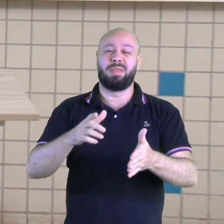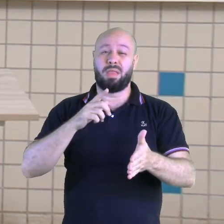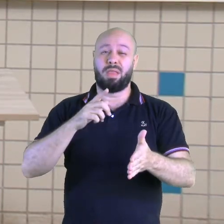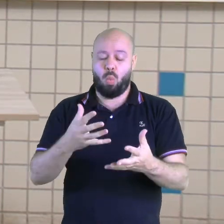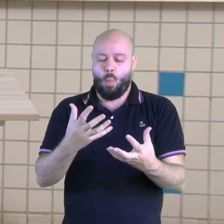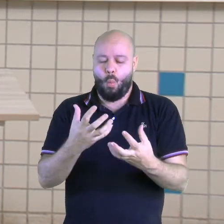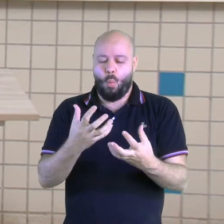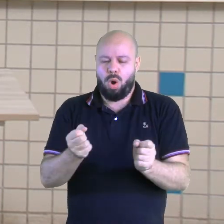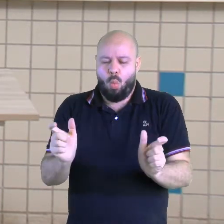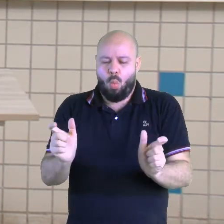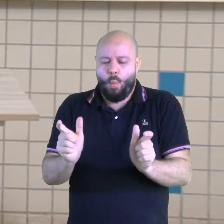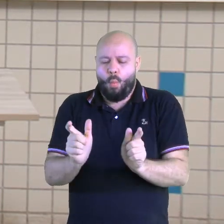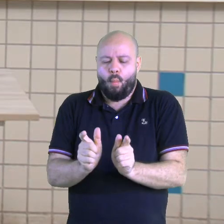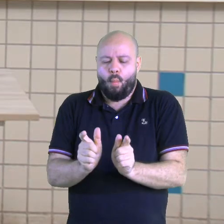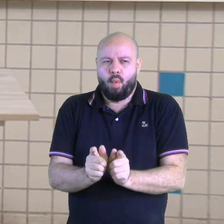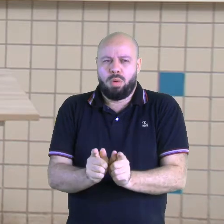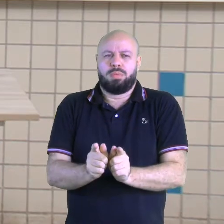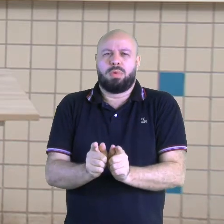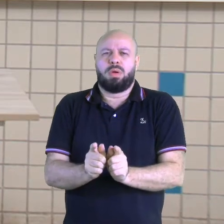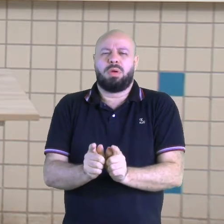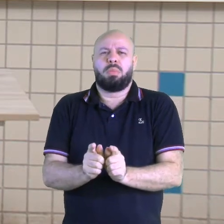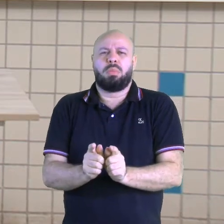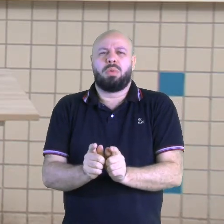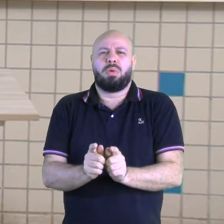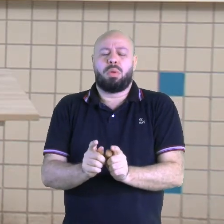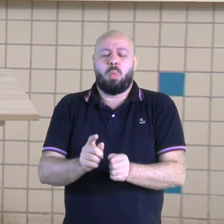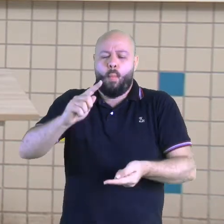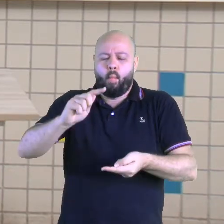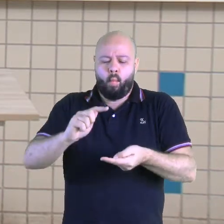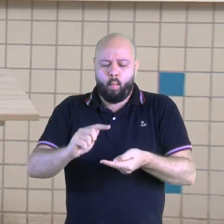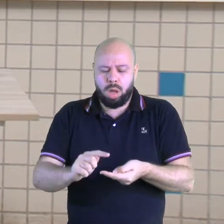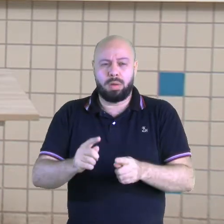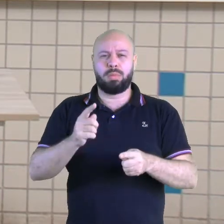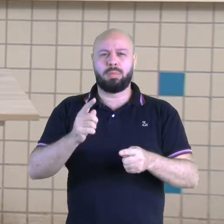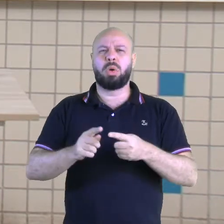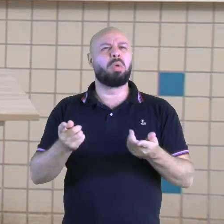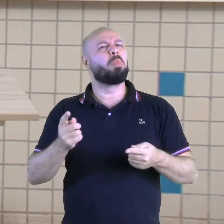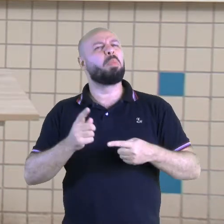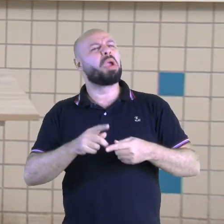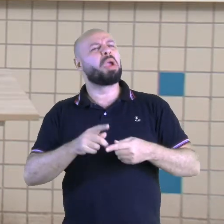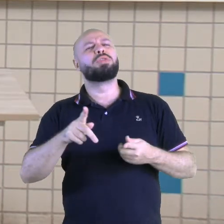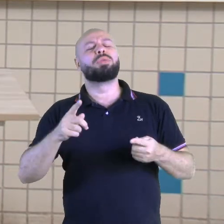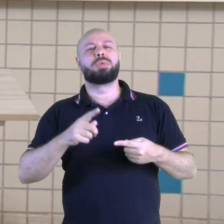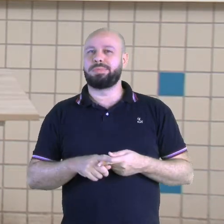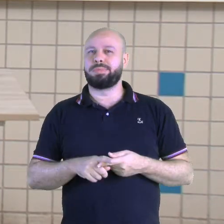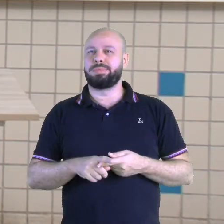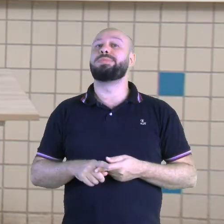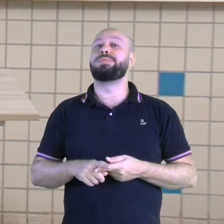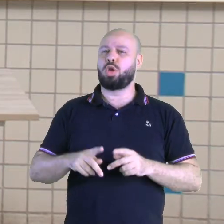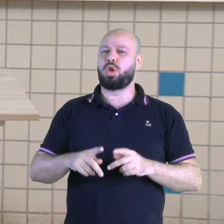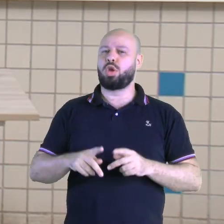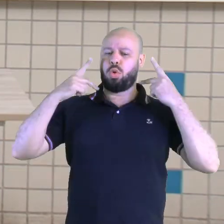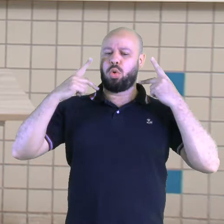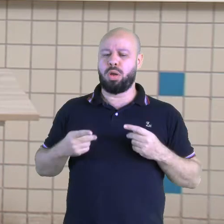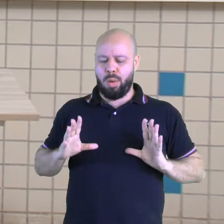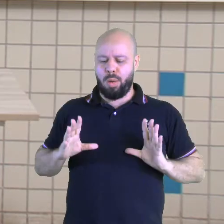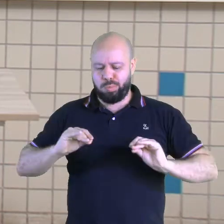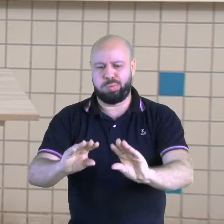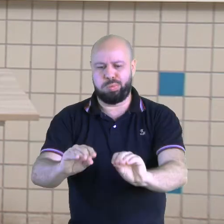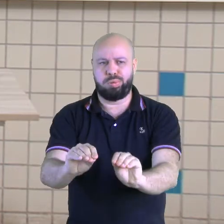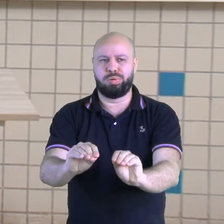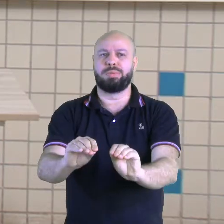secando, mas será por que, professora, que os rios estão secando? Muitas vezes é a ação humana que está fazendo com que isso